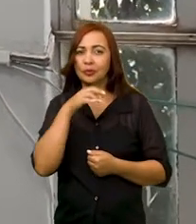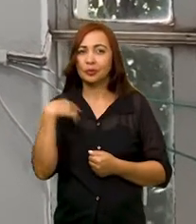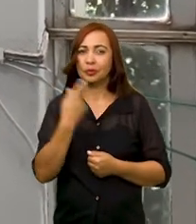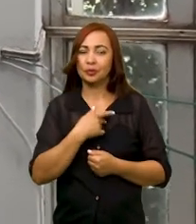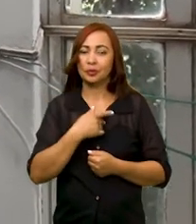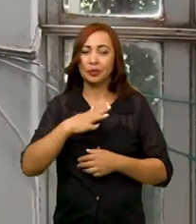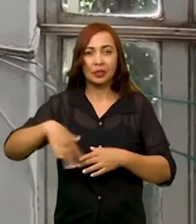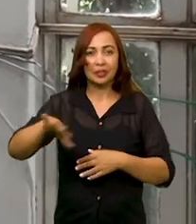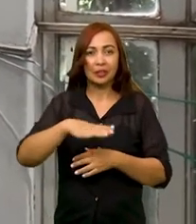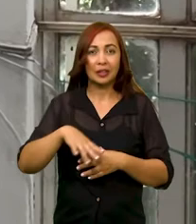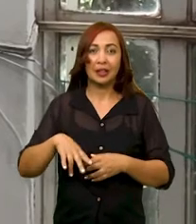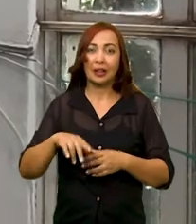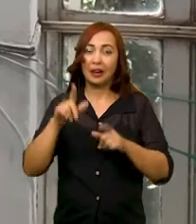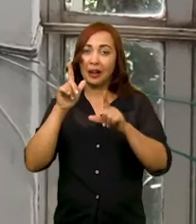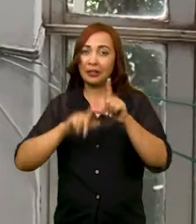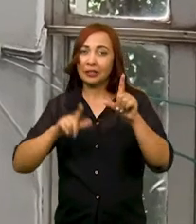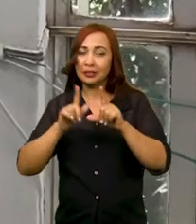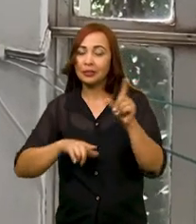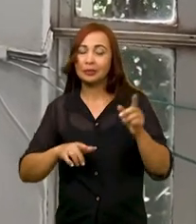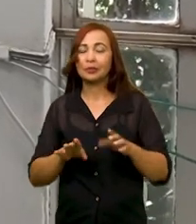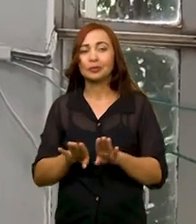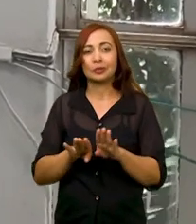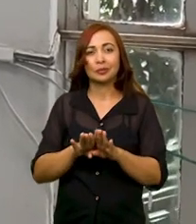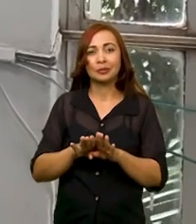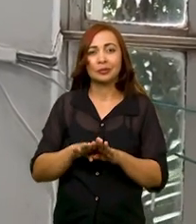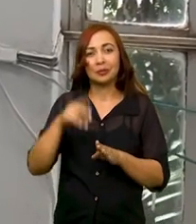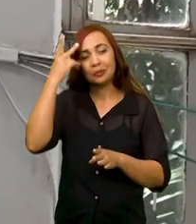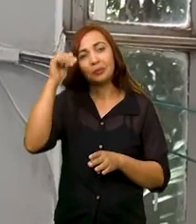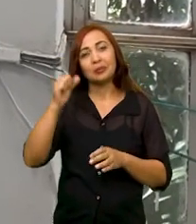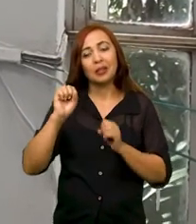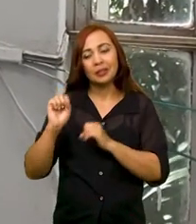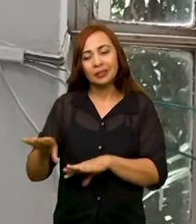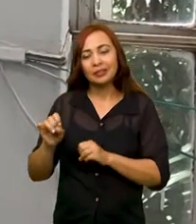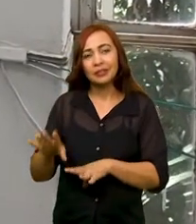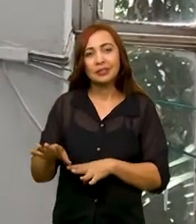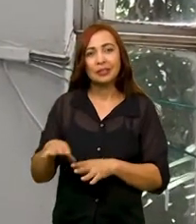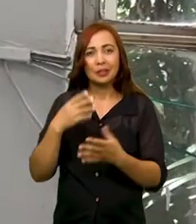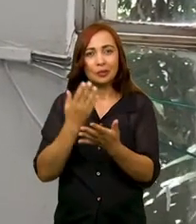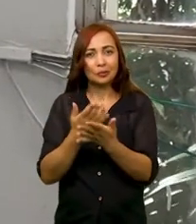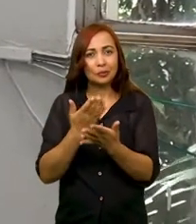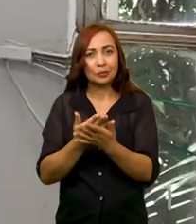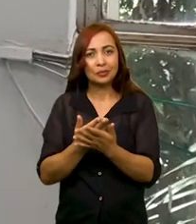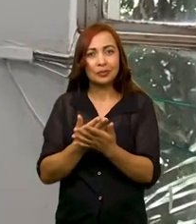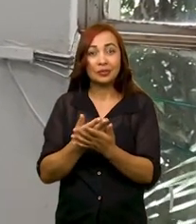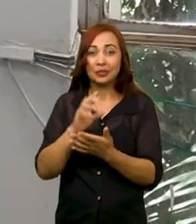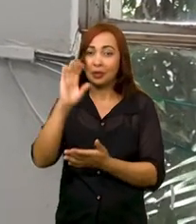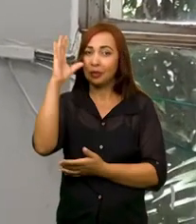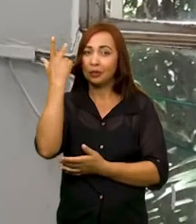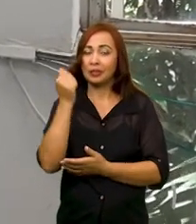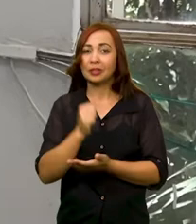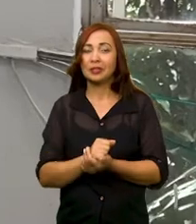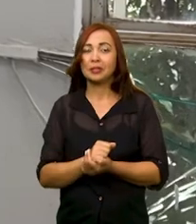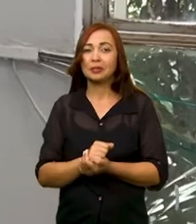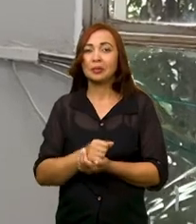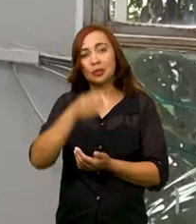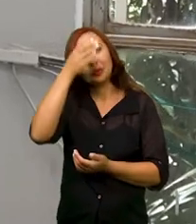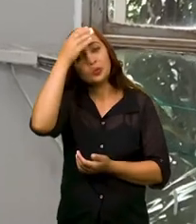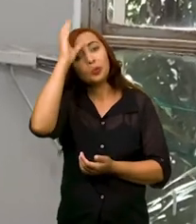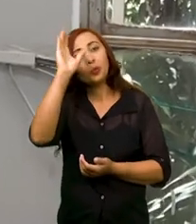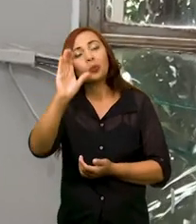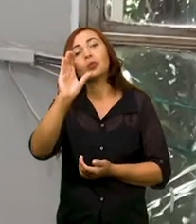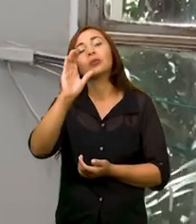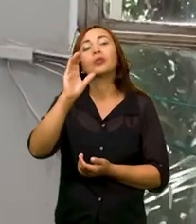por exemplo, na nossa área da licenciatura, nas mais diversas áreas, para ensinar, para estudar esse fenômeno que é um fenômeno